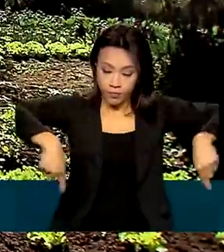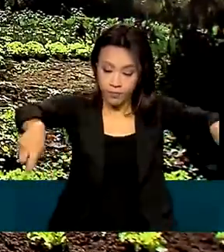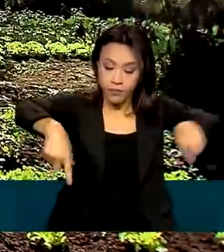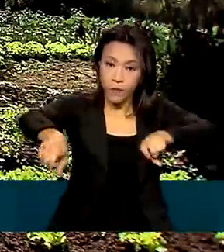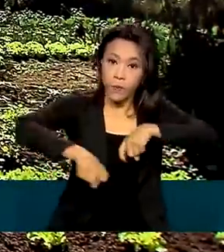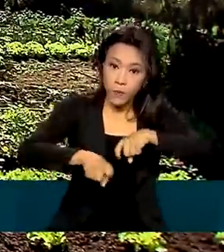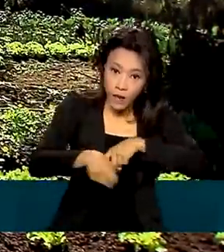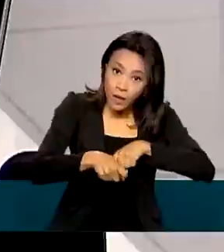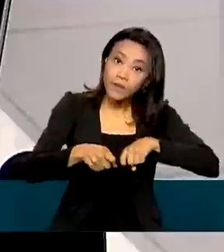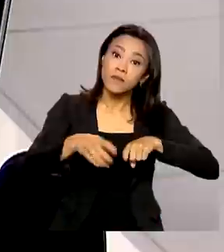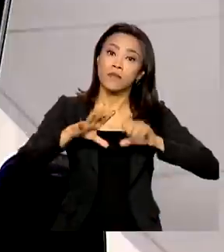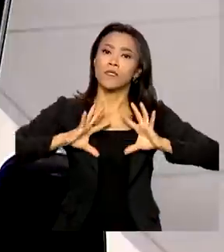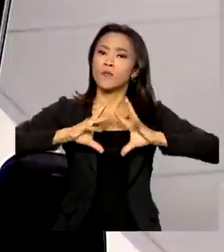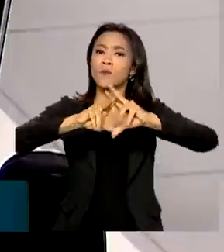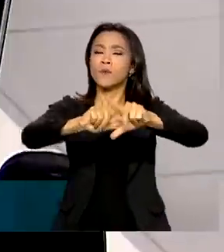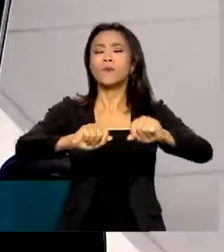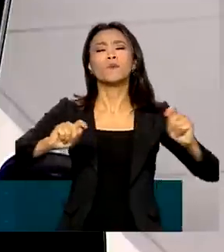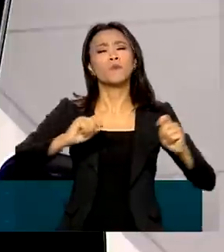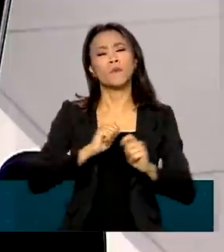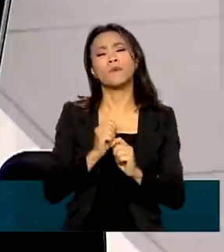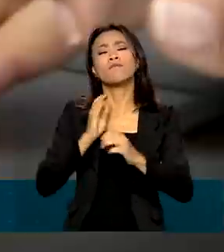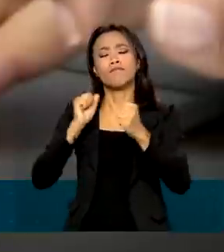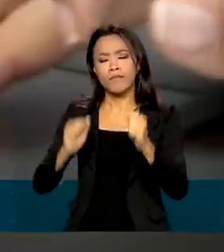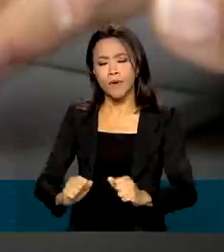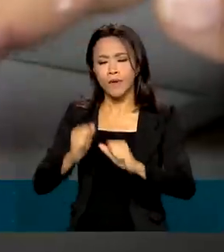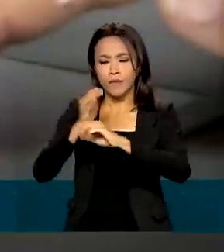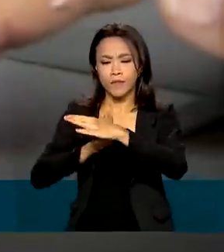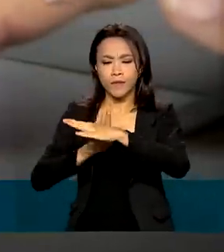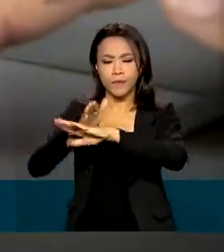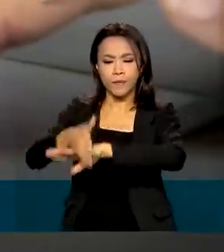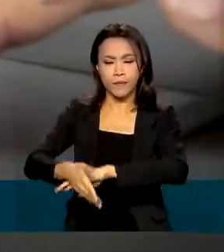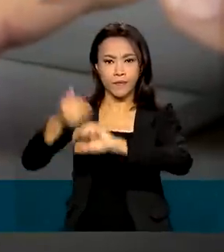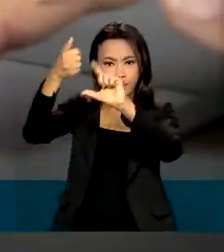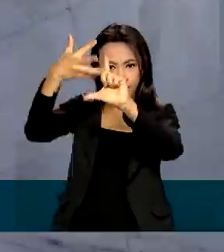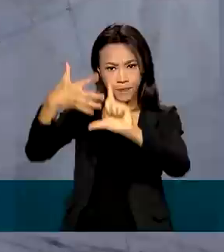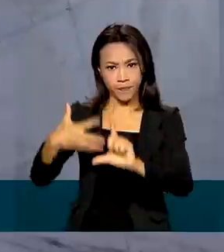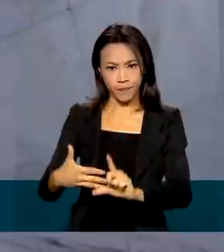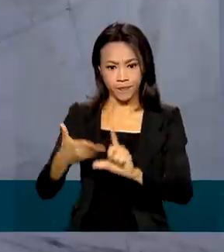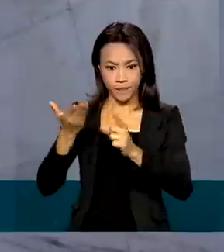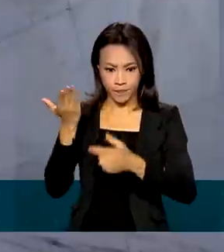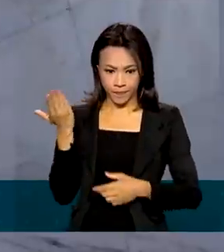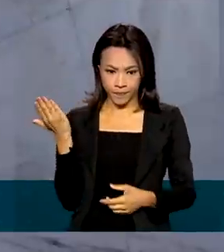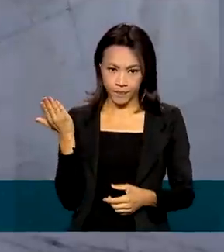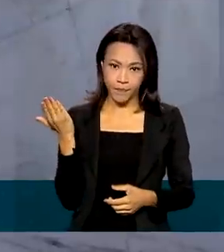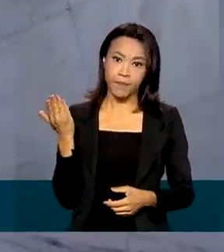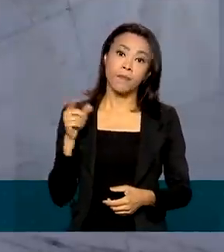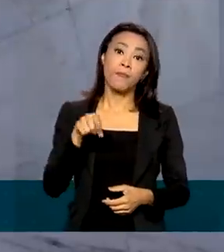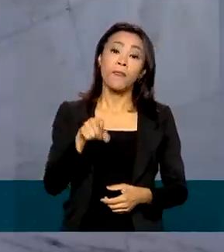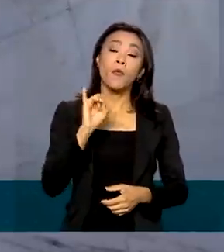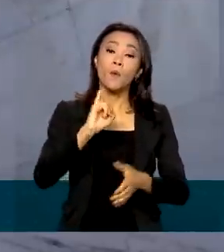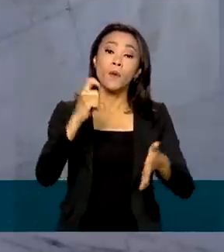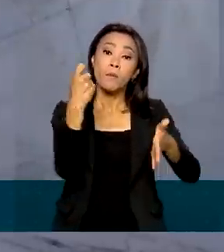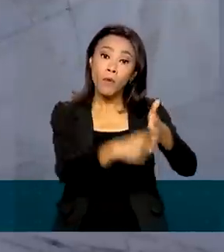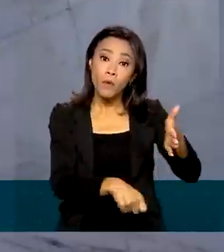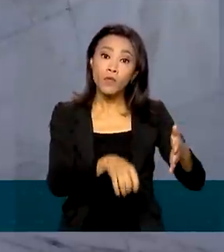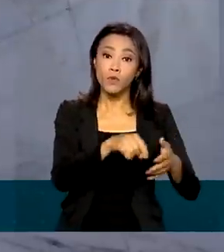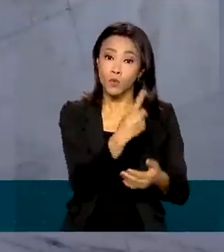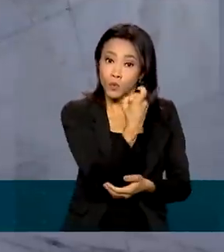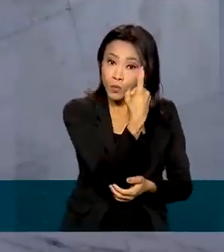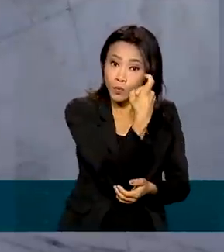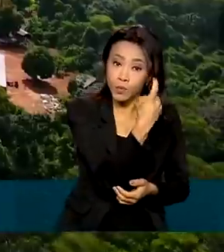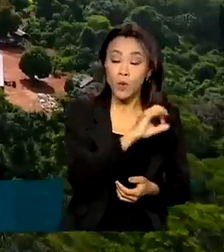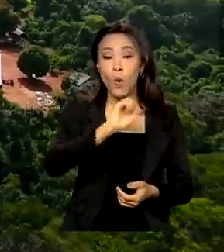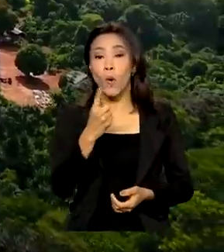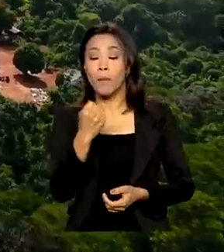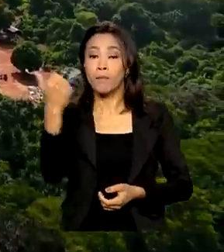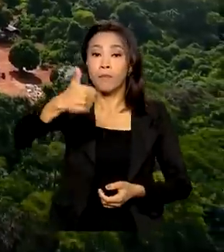E tudo pode ser feito pela internet na página da Receita. O imposto para a cota única, ou primeira cota,